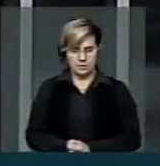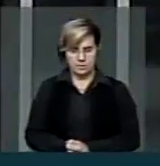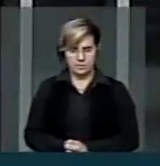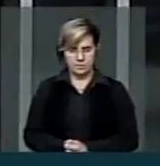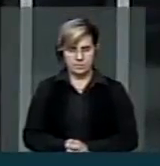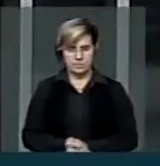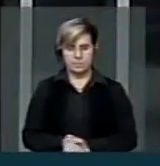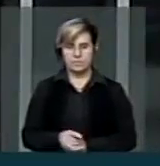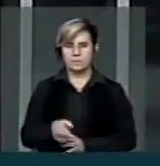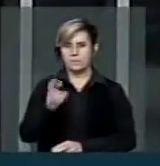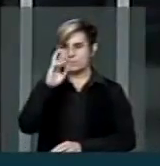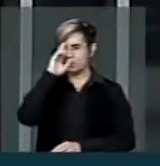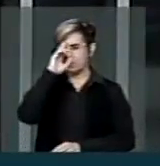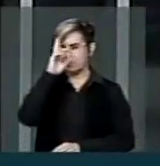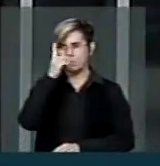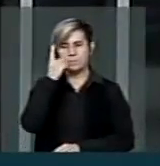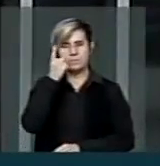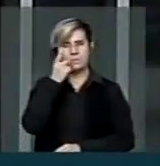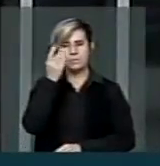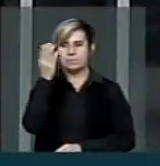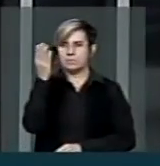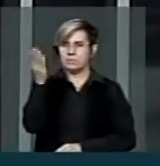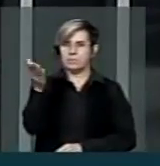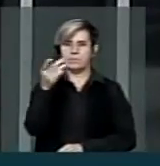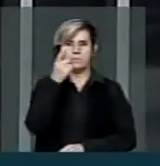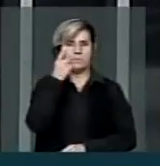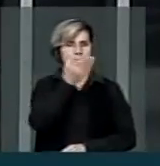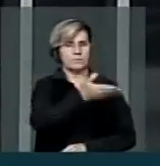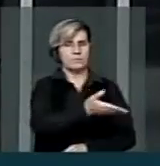Senhoras e senhores deputados, senhor presidente,